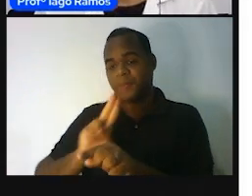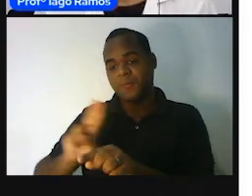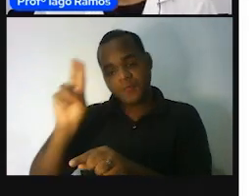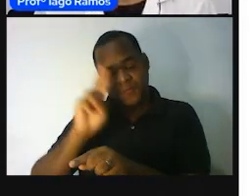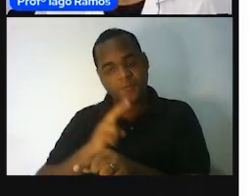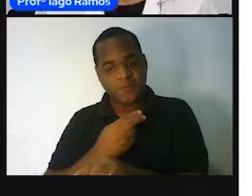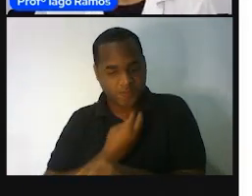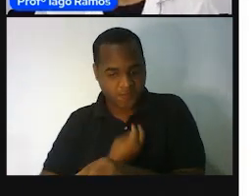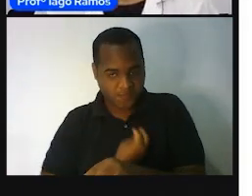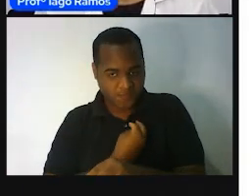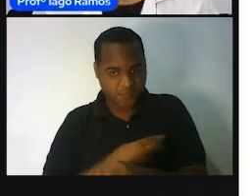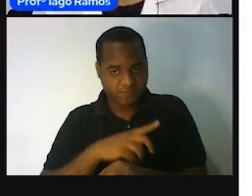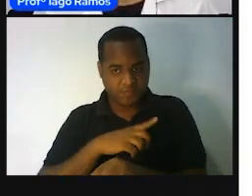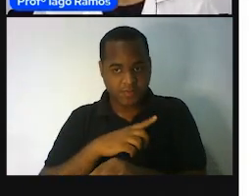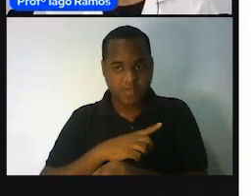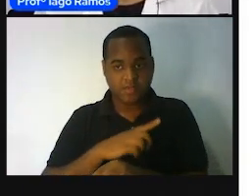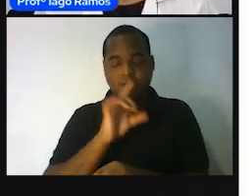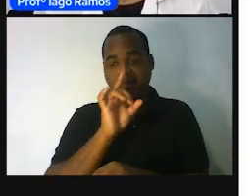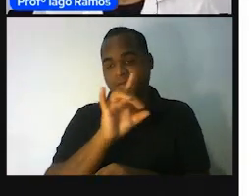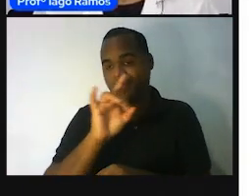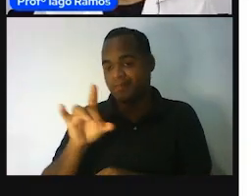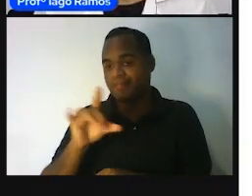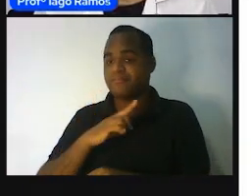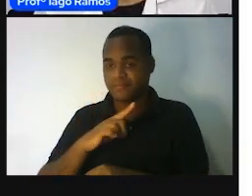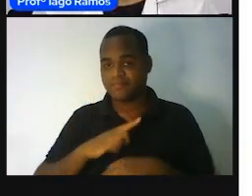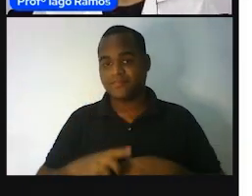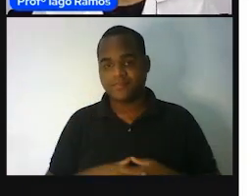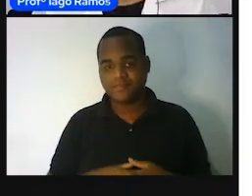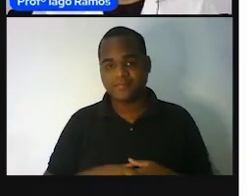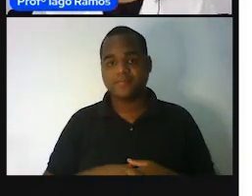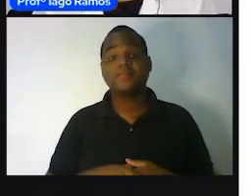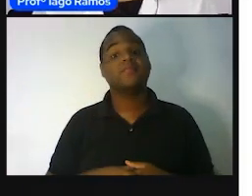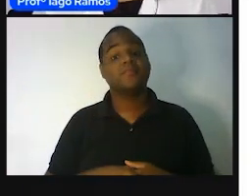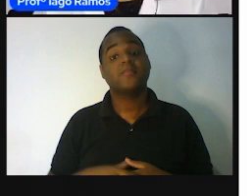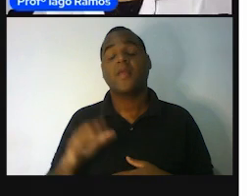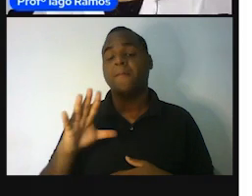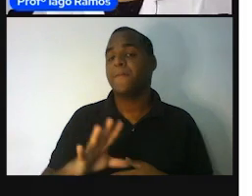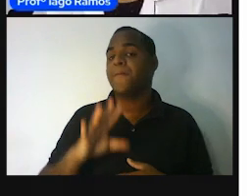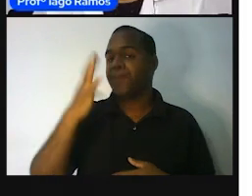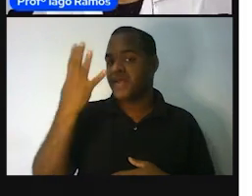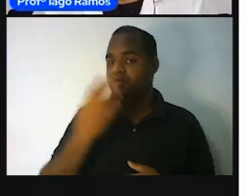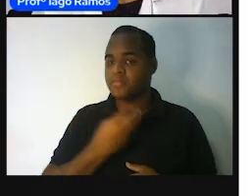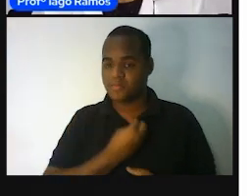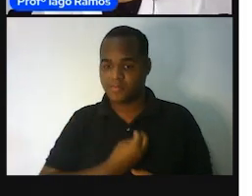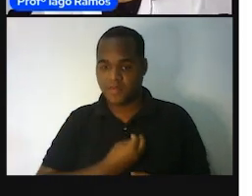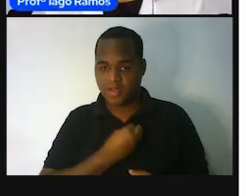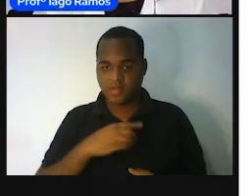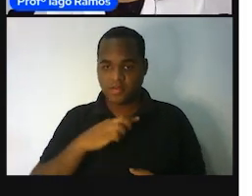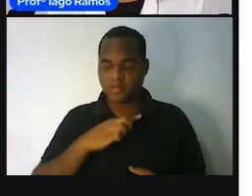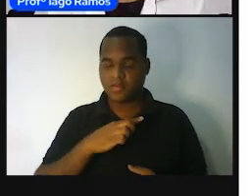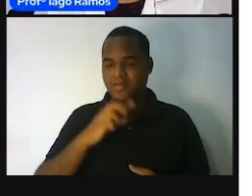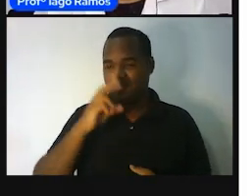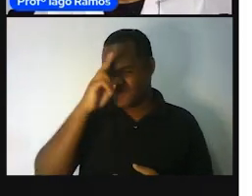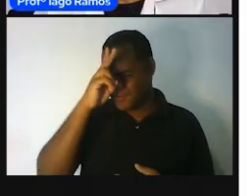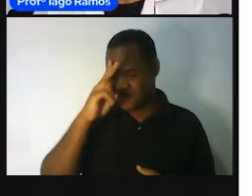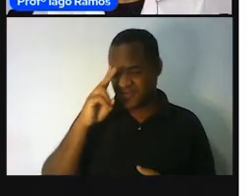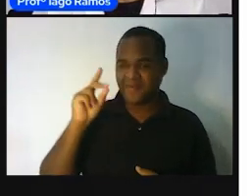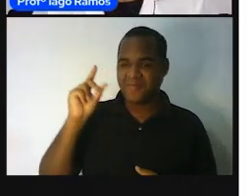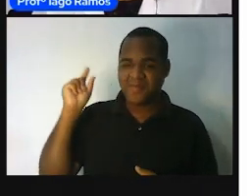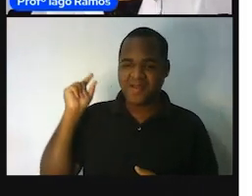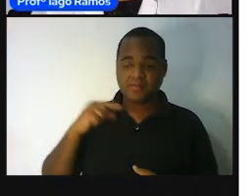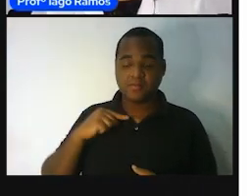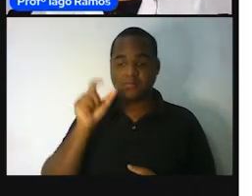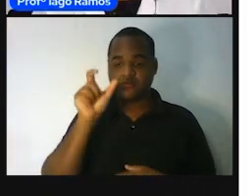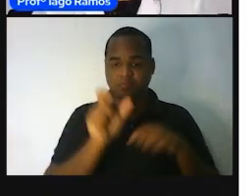vida do ser humano. Então, em algum momento da nossa história, enquanto ser humano,